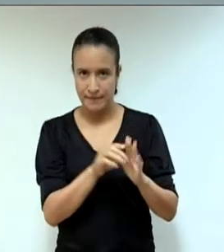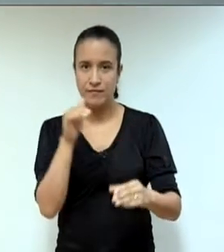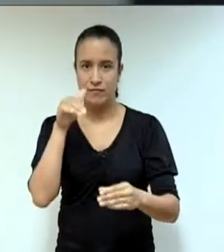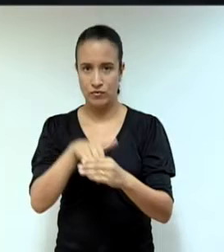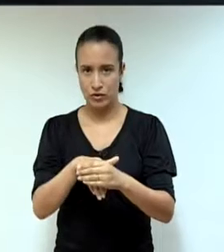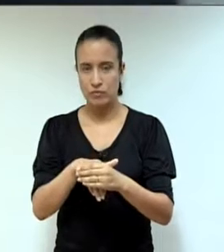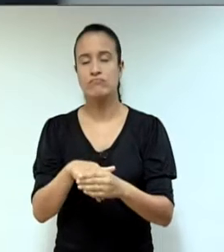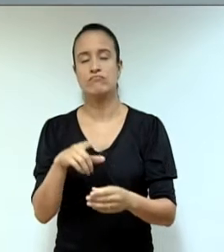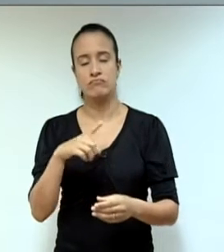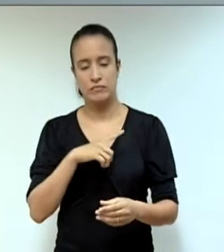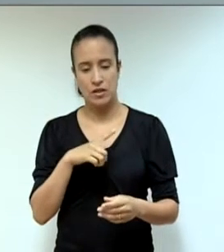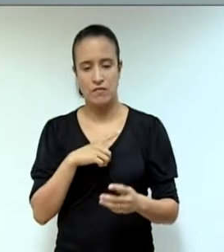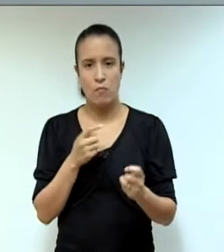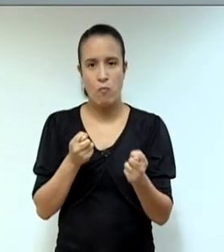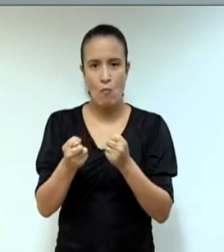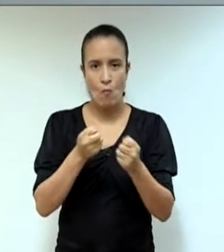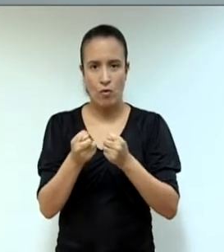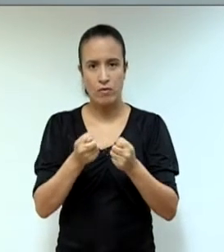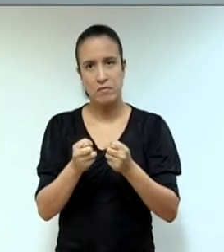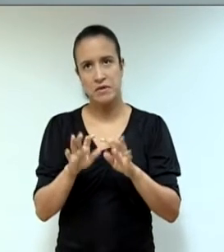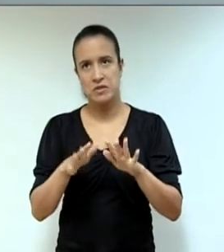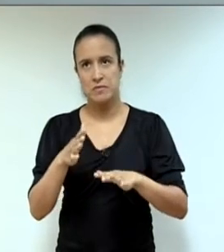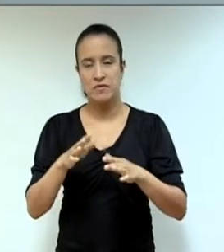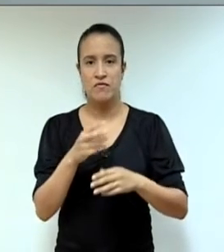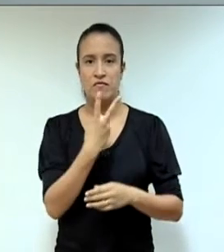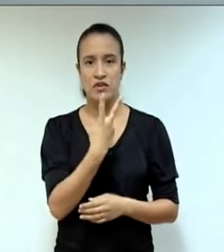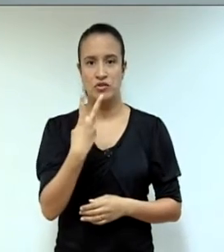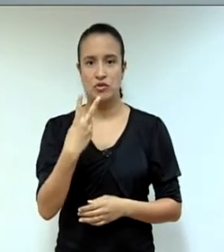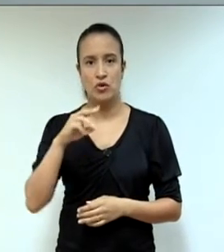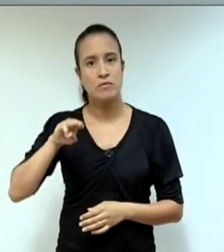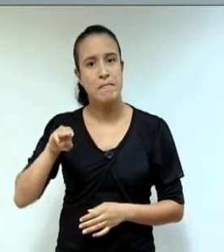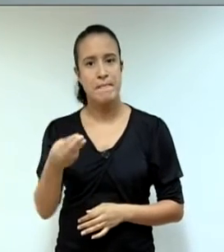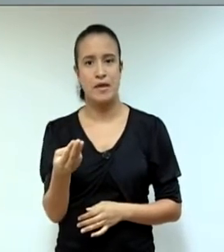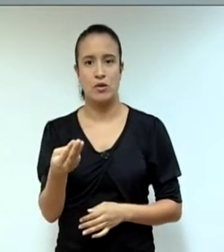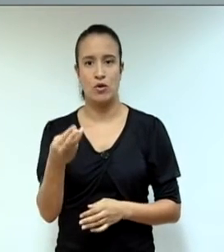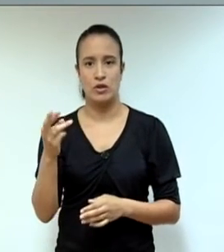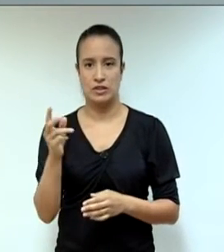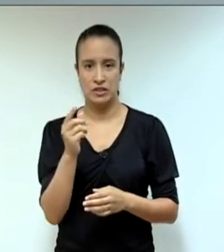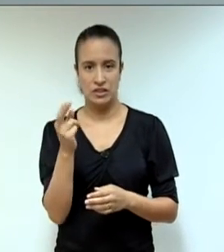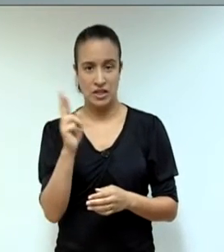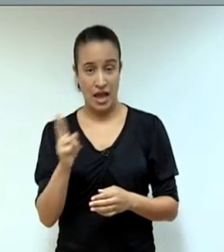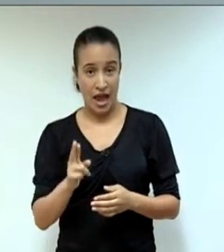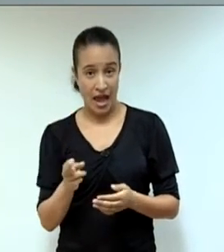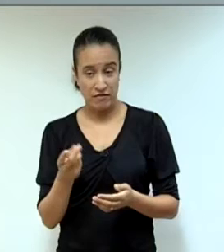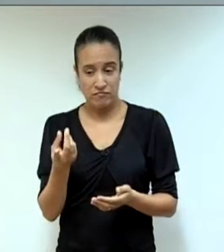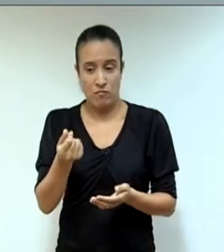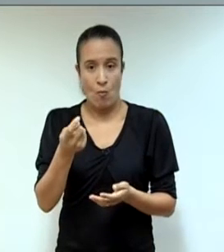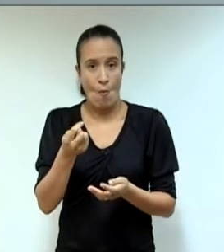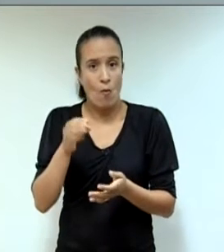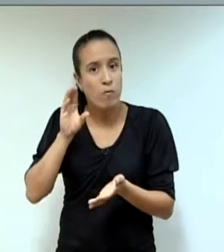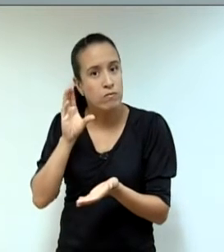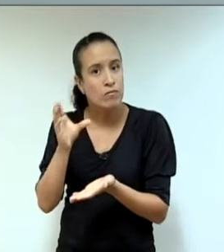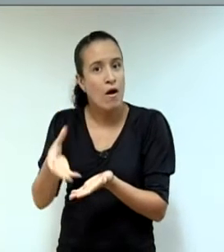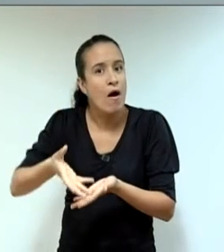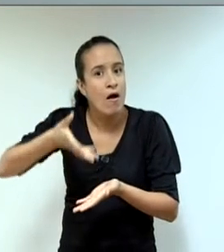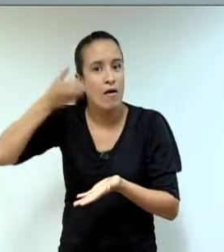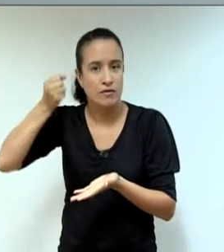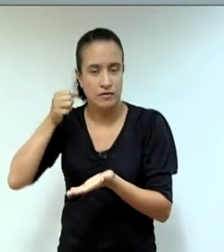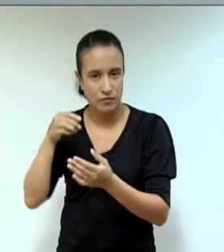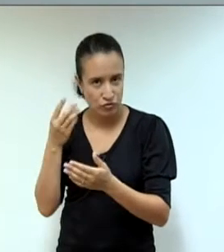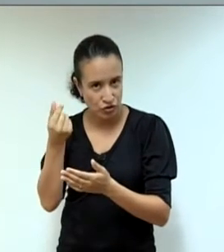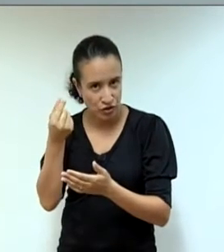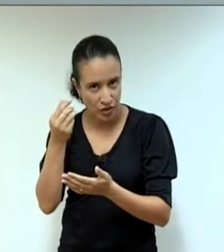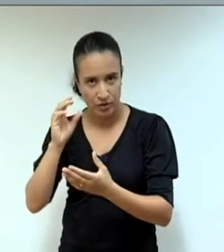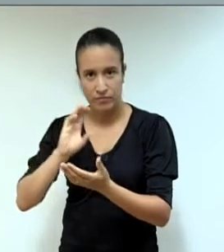torno de R$ 22 milhões por ano e priorizou os serviços de carreira na quantidade de cargos comissionados